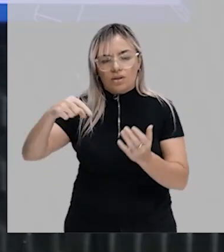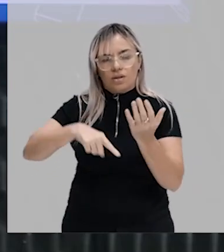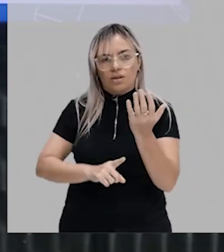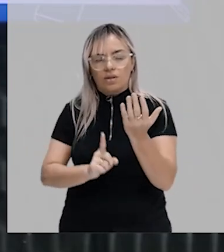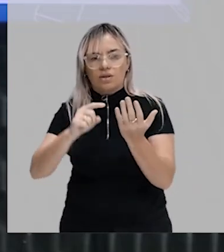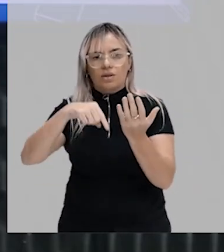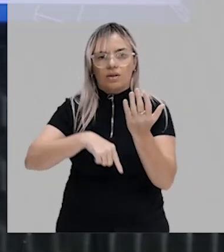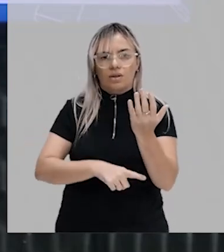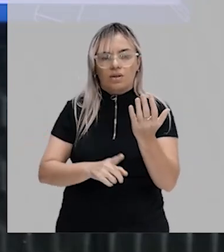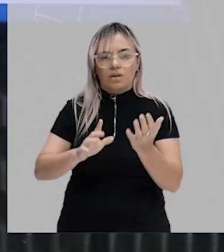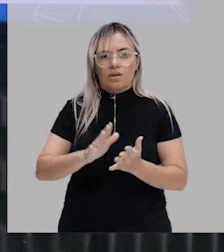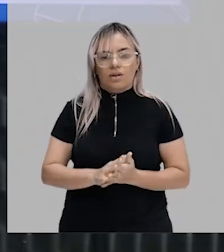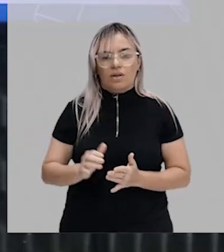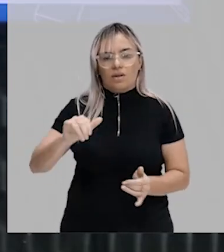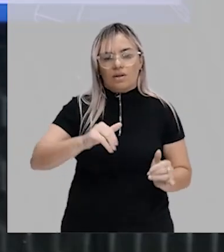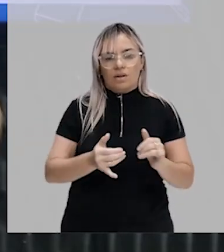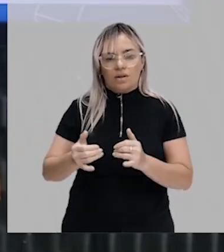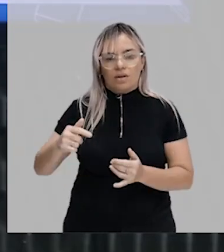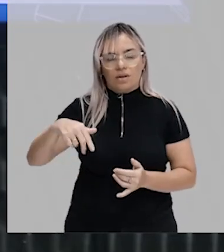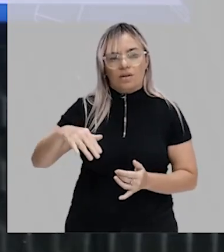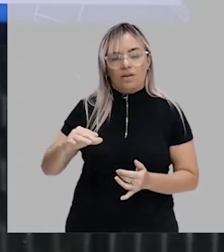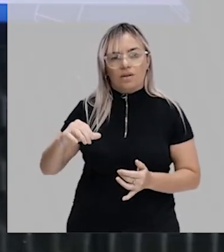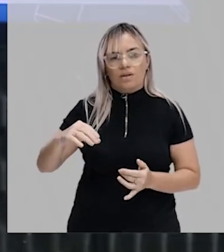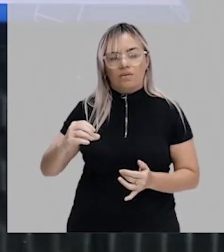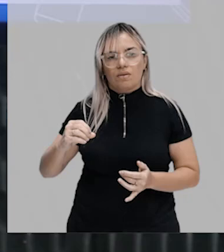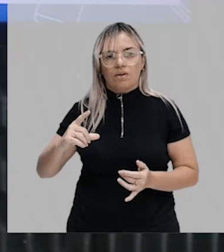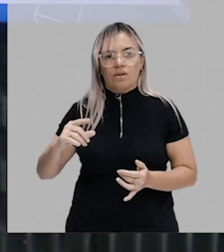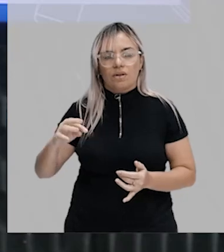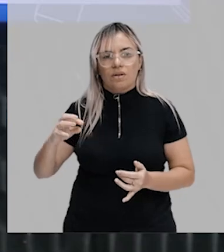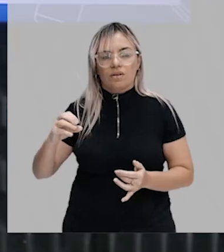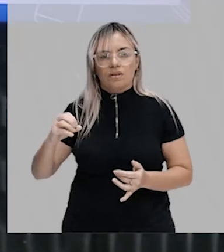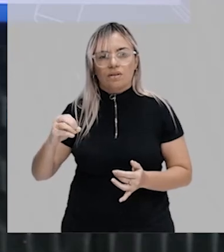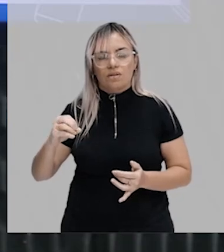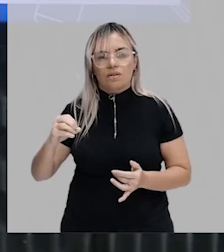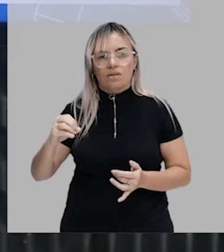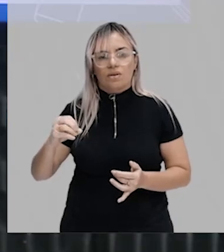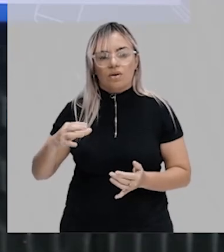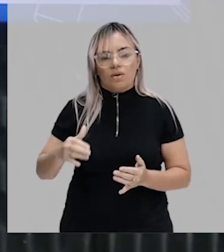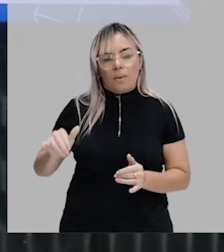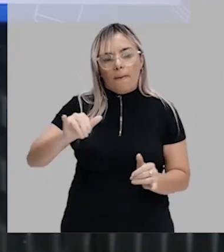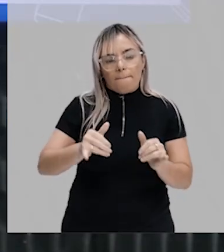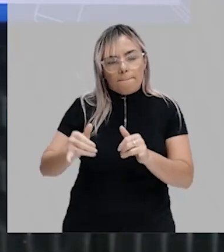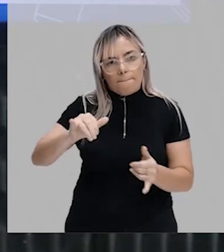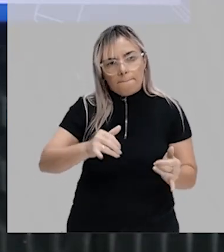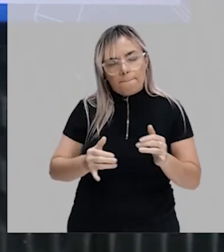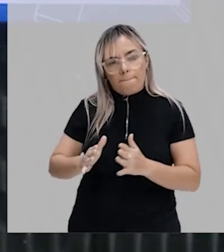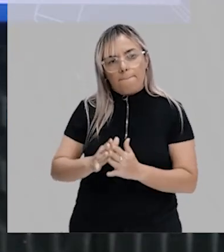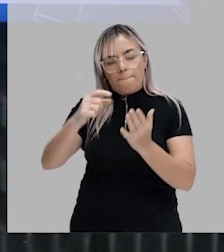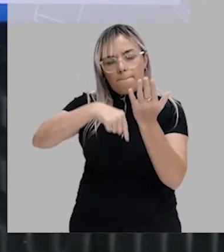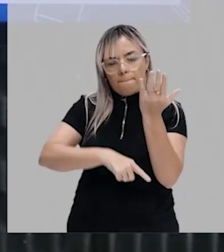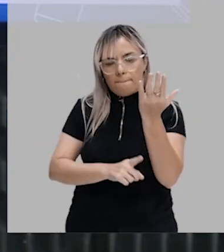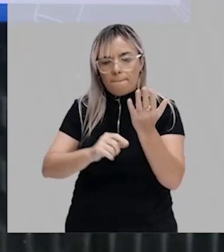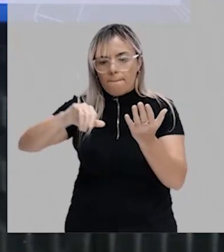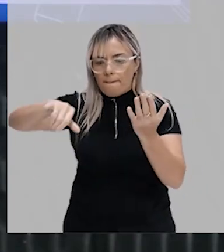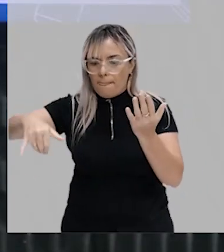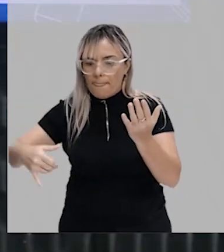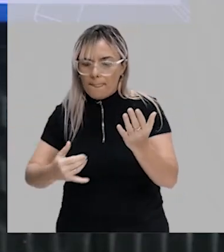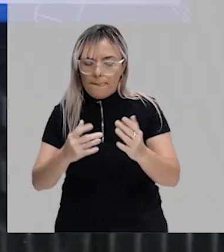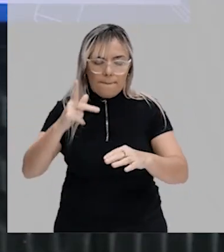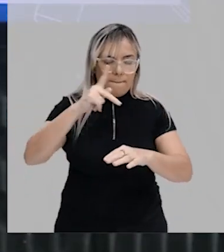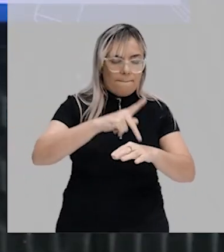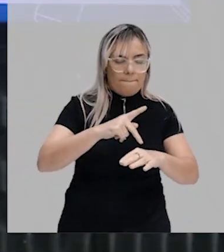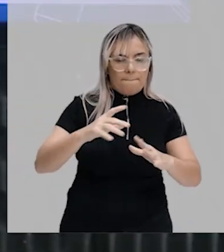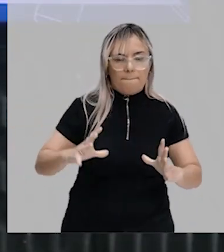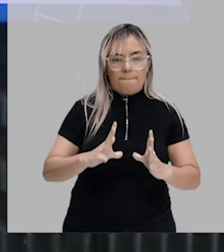eram quimio-lito-autotróficos, eles faziam quimiosíntese. Aproveitavam compostos inorgânicos das rochas,